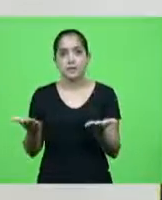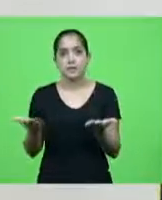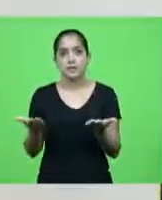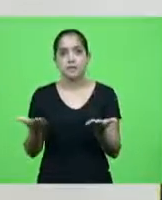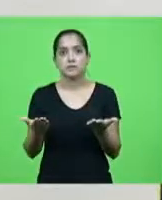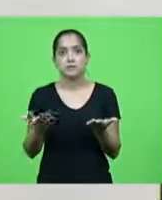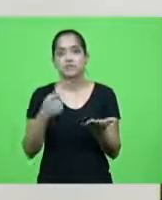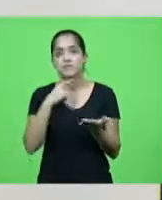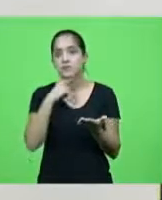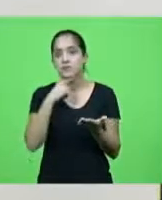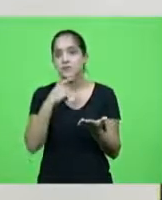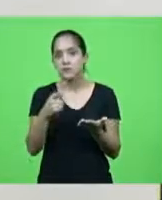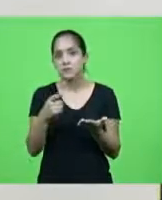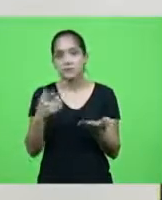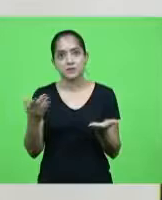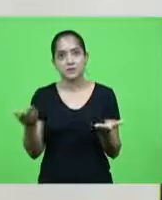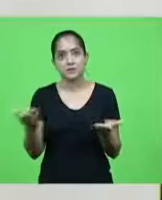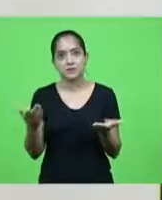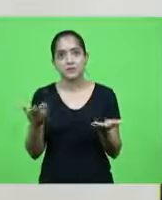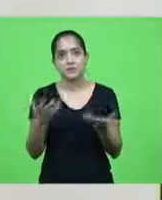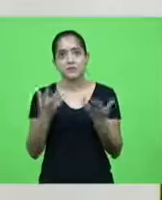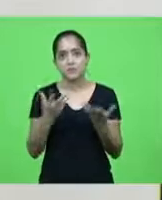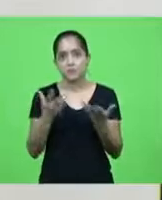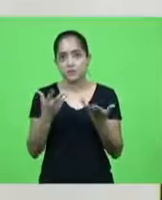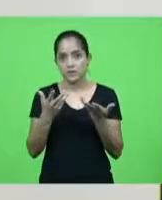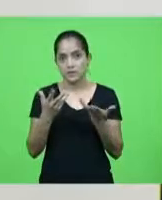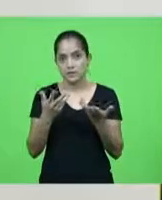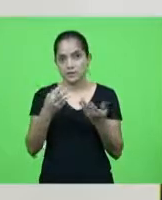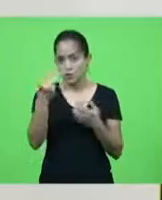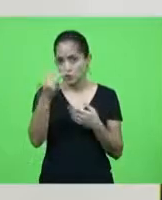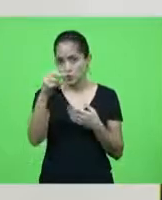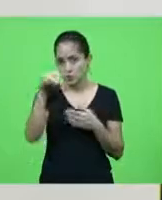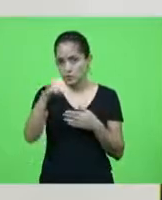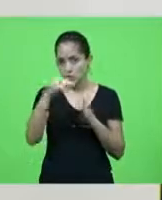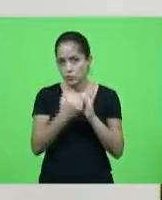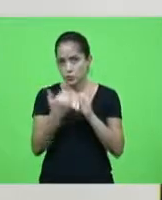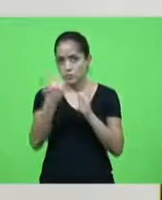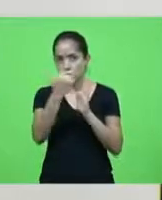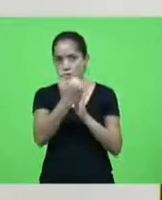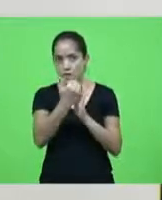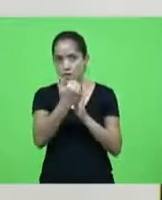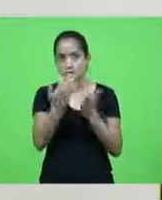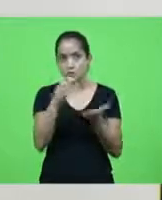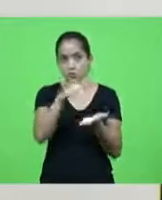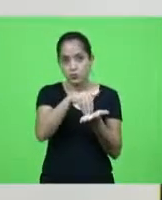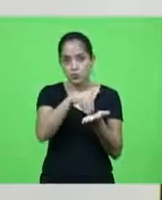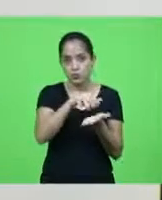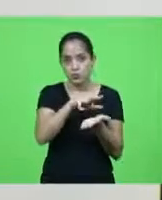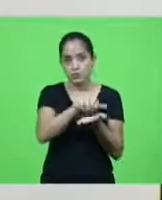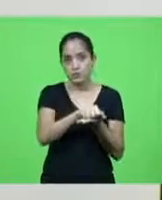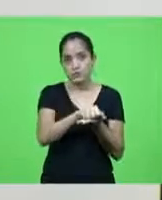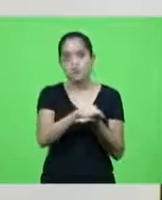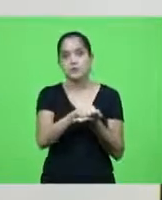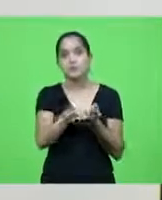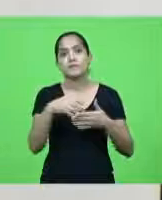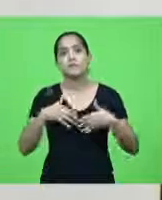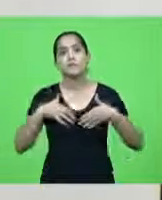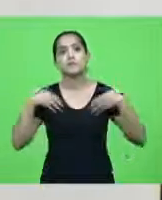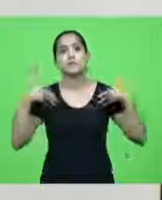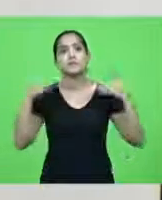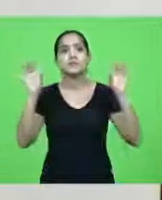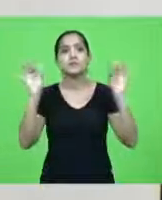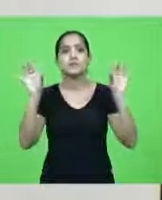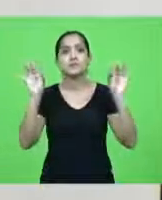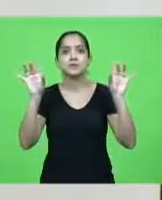conseguir eu queria senhor presidente se o senhor me desse dois minutos já que eu sou o último inscrito sabe o que que é eu queria fazer uma homenagem especial